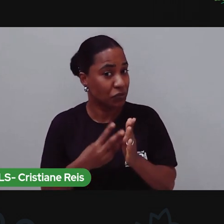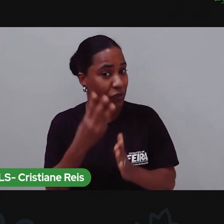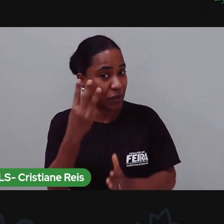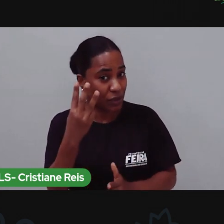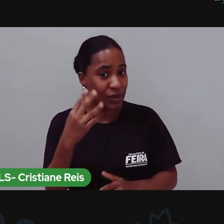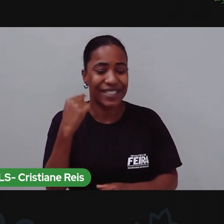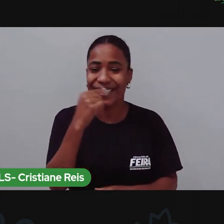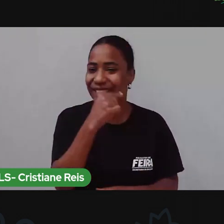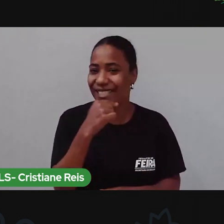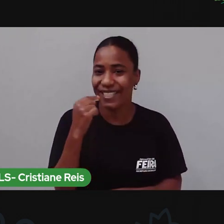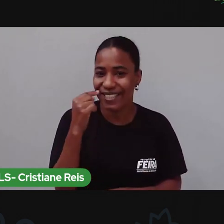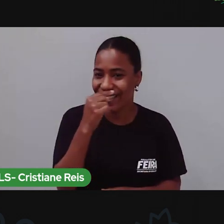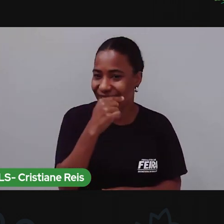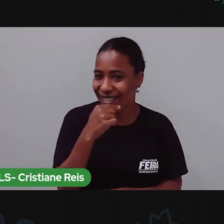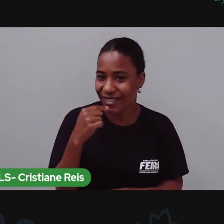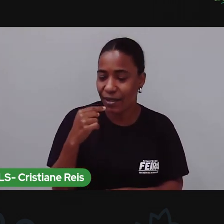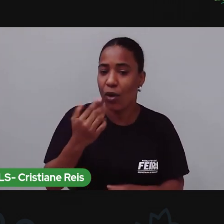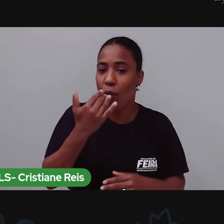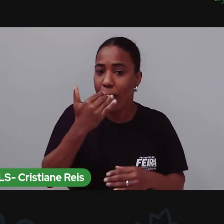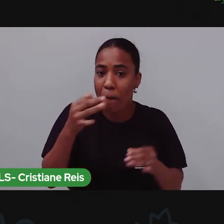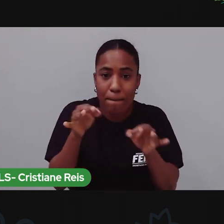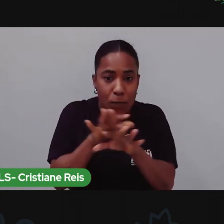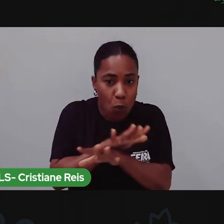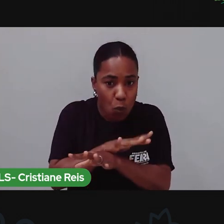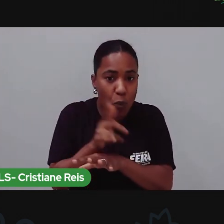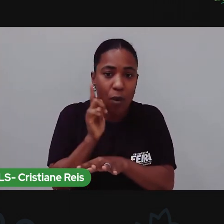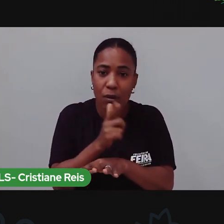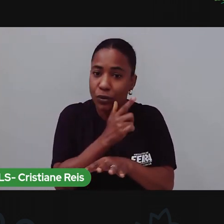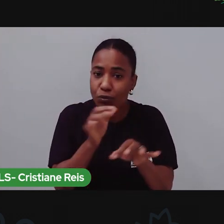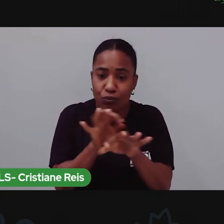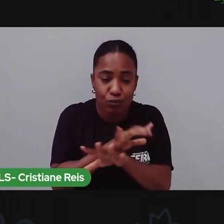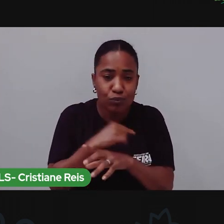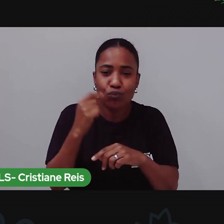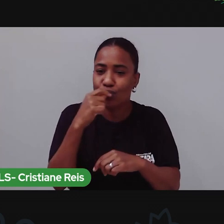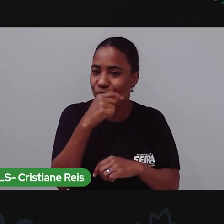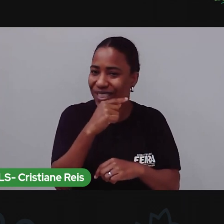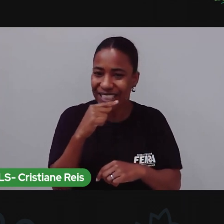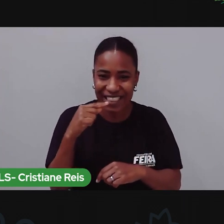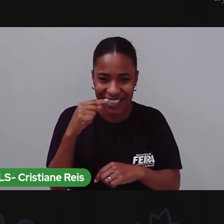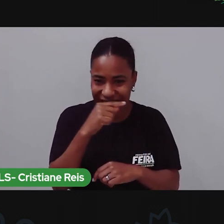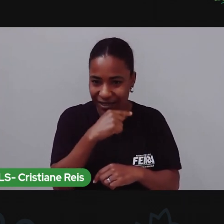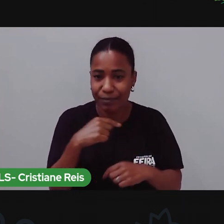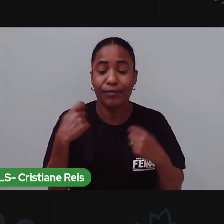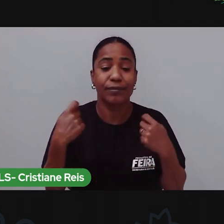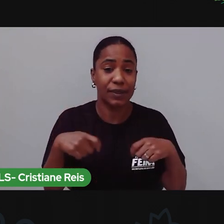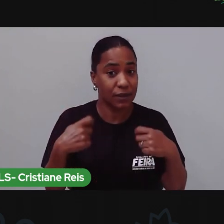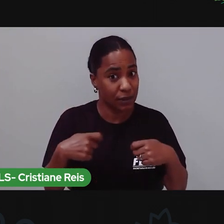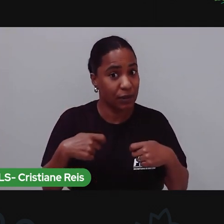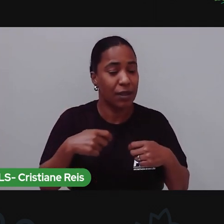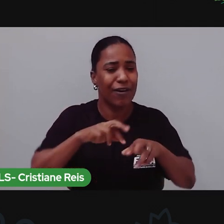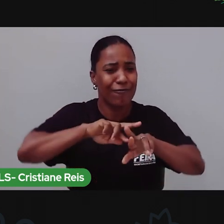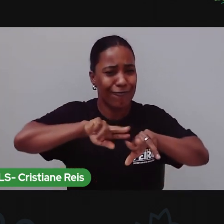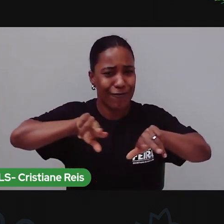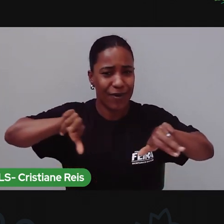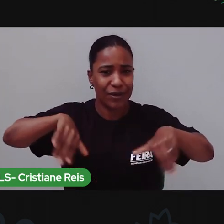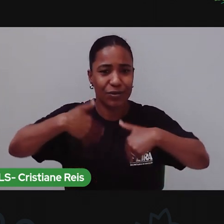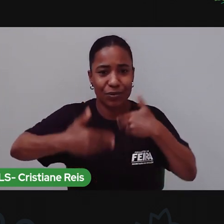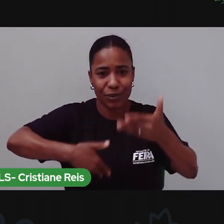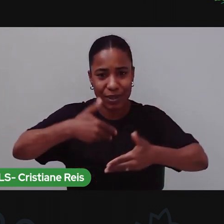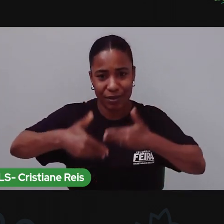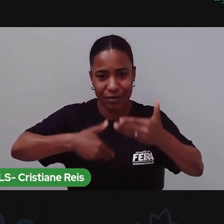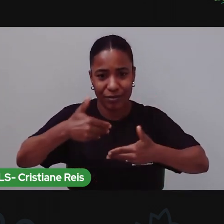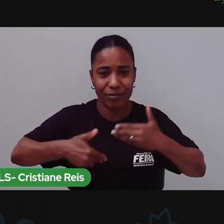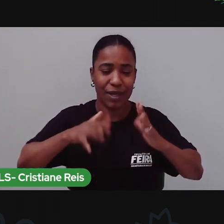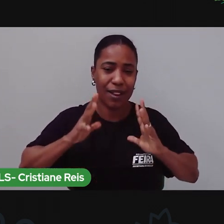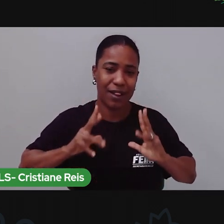Escovar os dentes, as coisas de refeição. Entre vários outros cuidados que são importantes pra que a gente mantenha, se